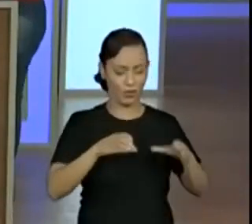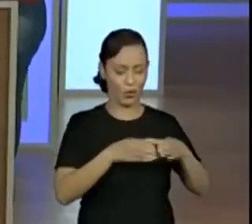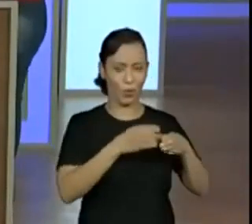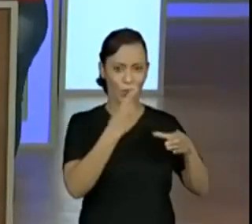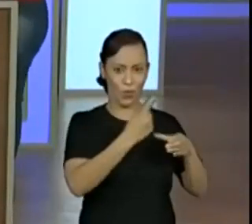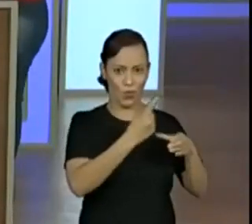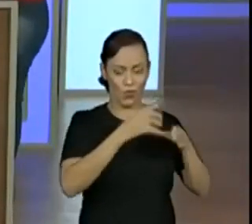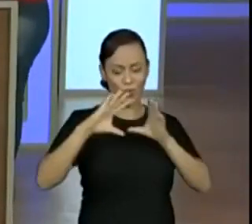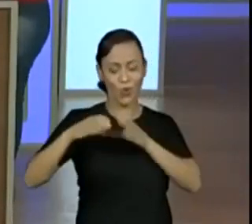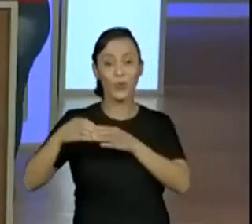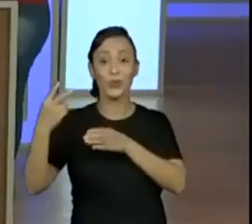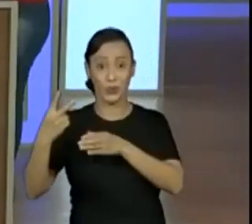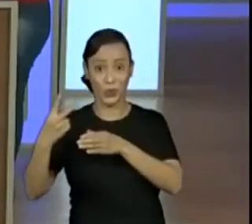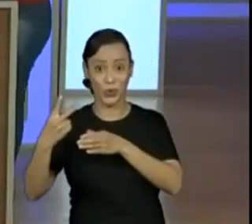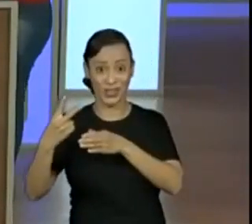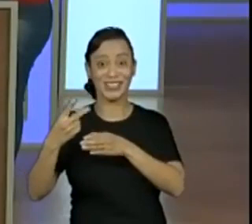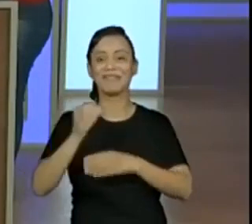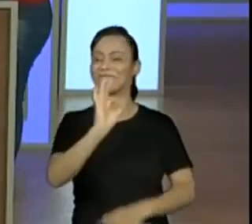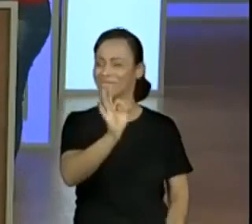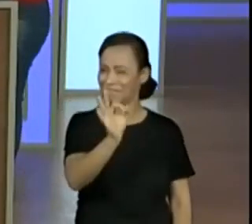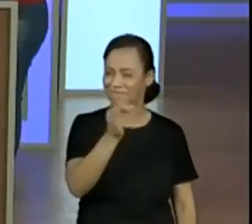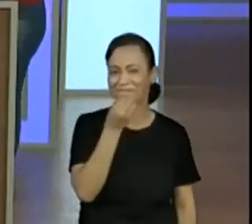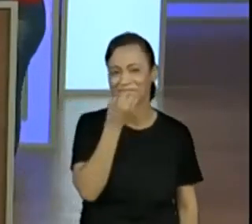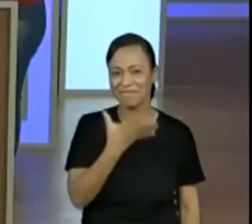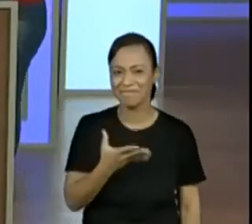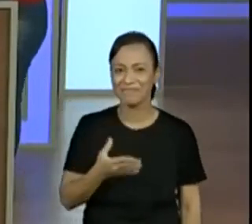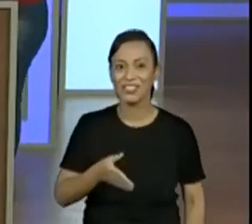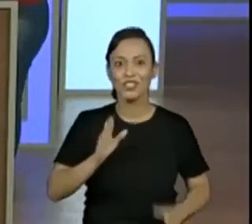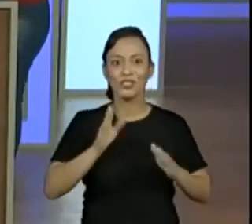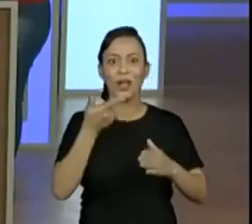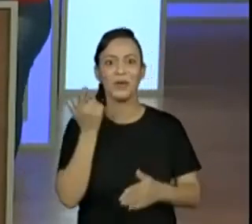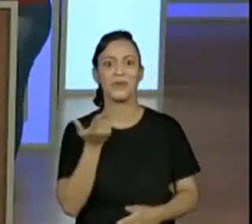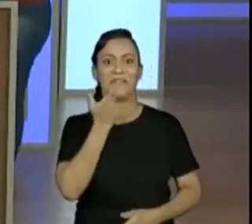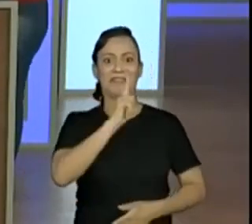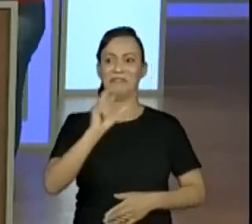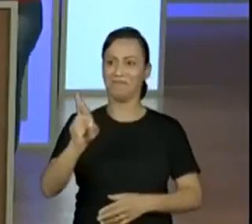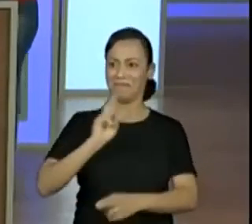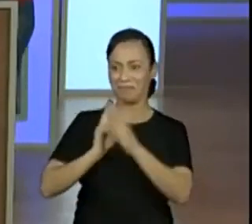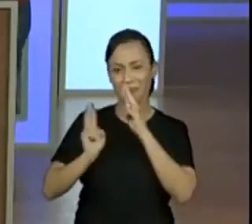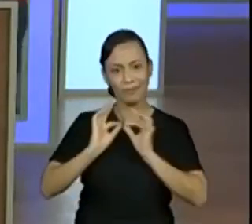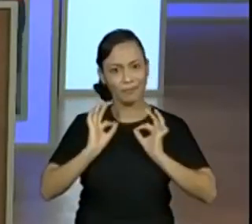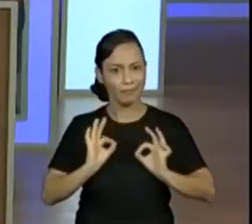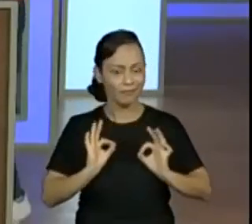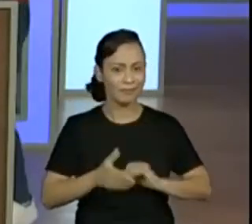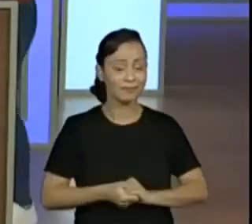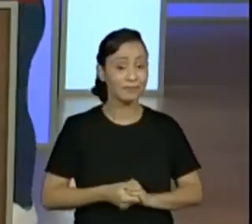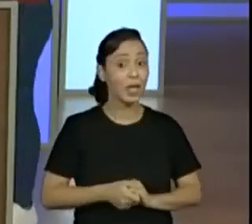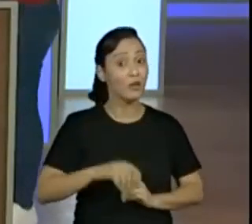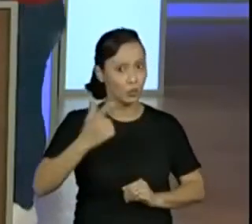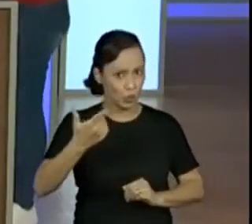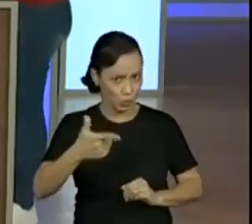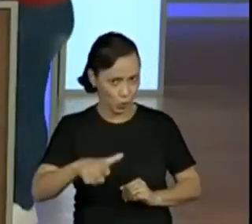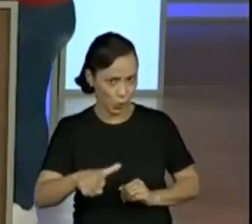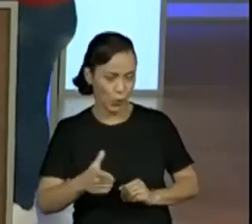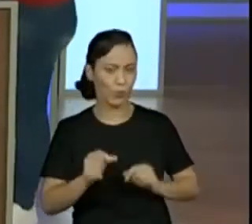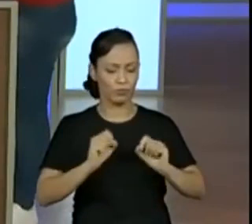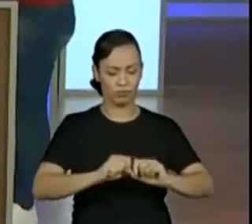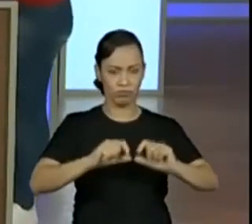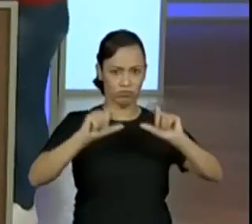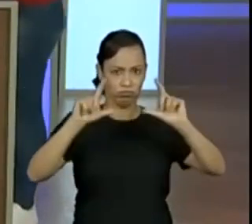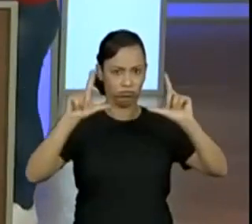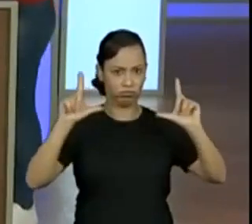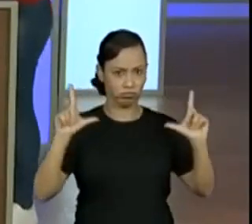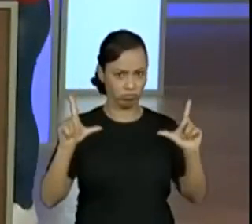Emanuel, isso mesmo. Emanuel já ganhou a corrida. Perfeito, já ganhou a corrida do saco. A gente olhando aqui para a imagem, se não tivesse o